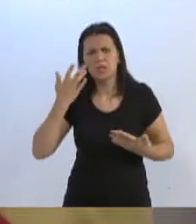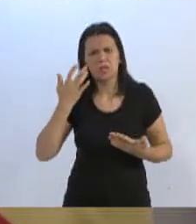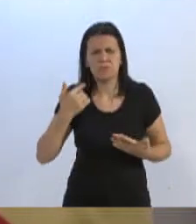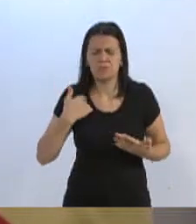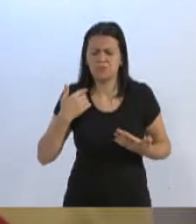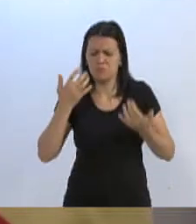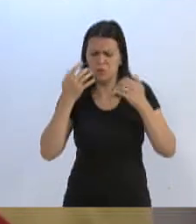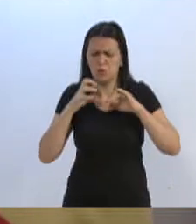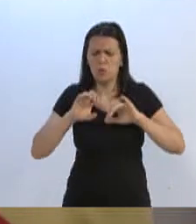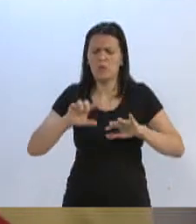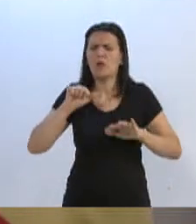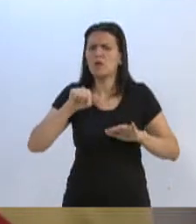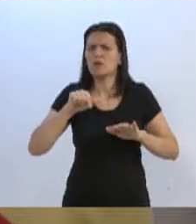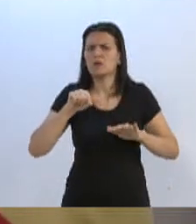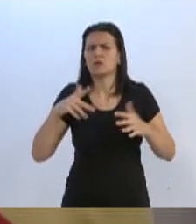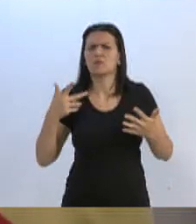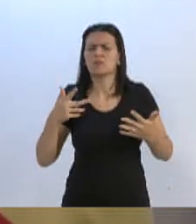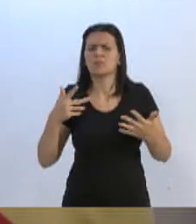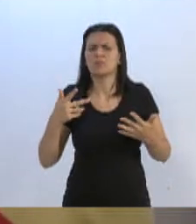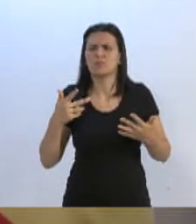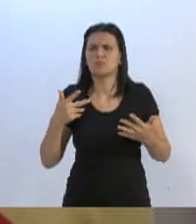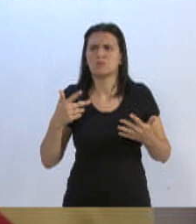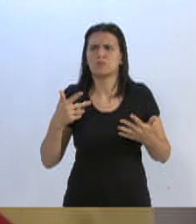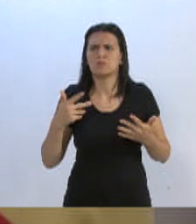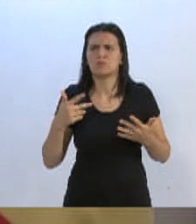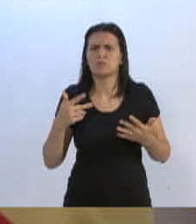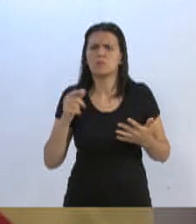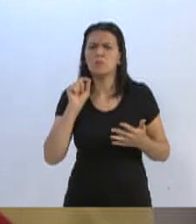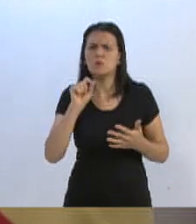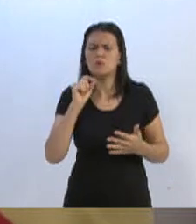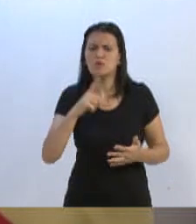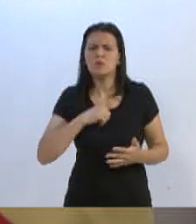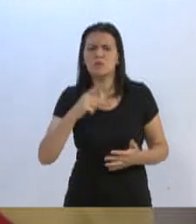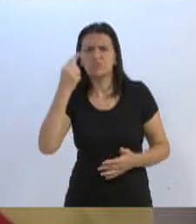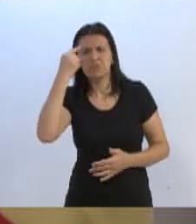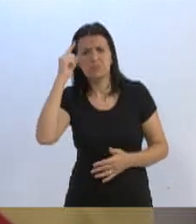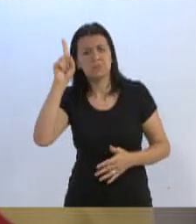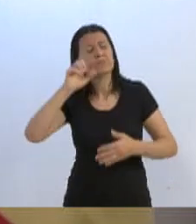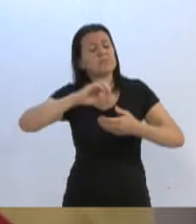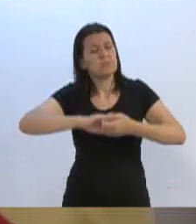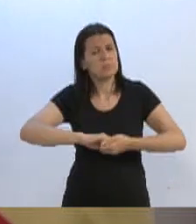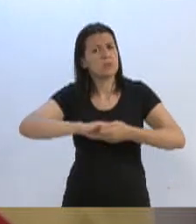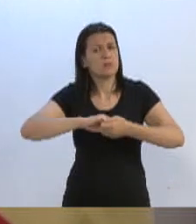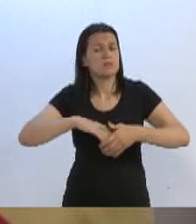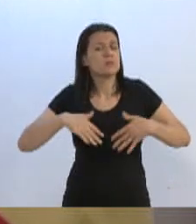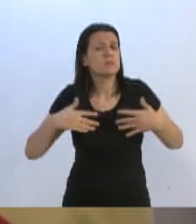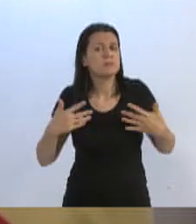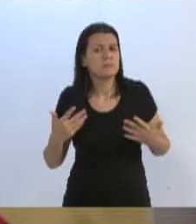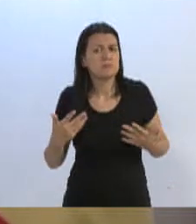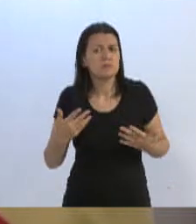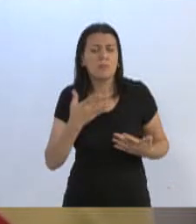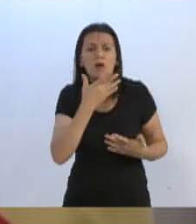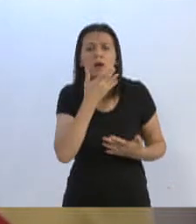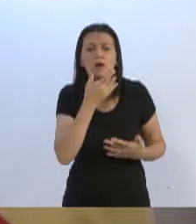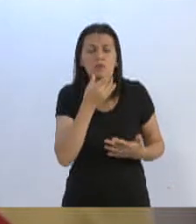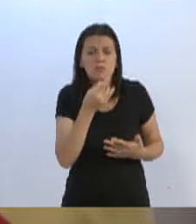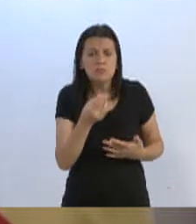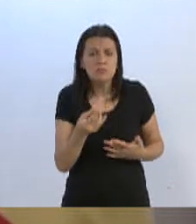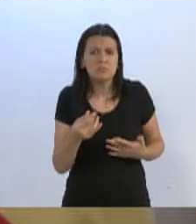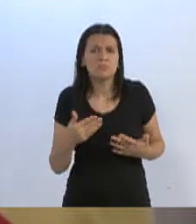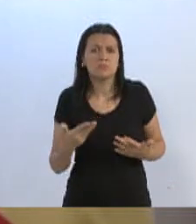questionar a legitimidade de quem tem essa ideia. Parabéns. Eu acho que,